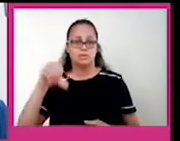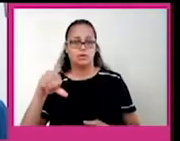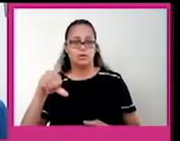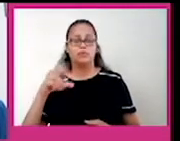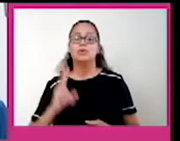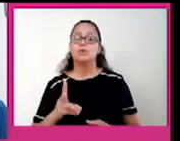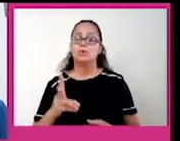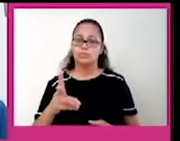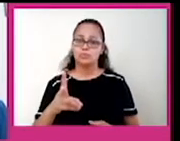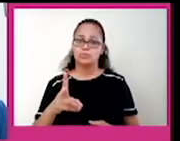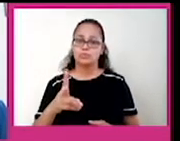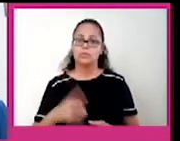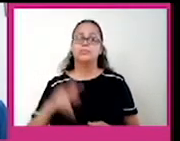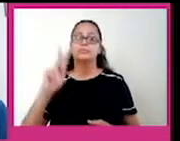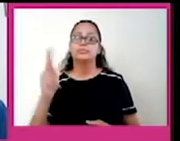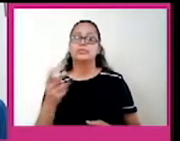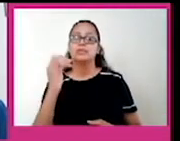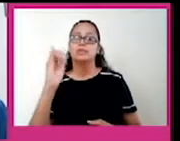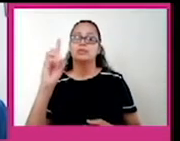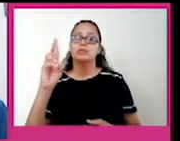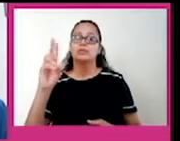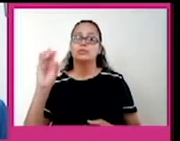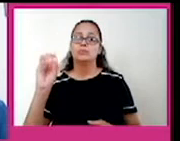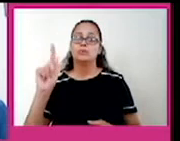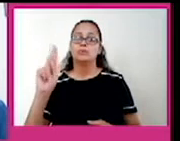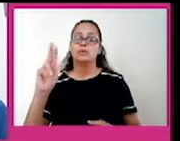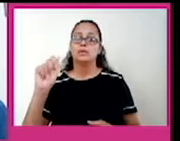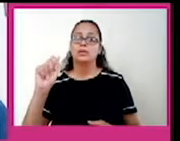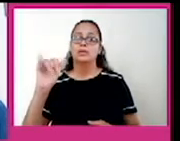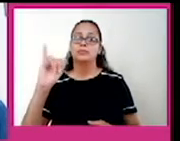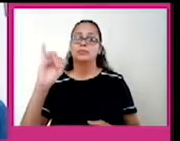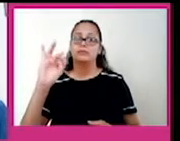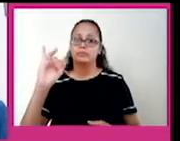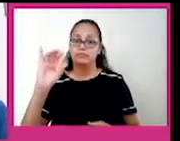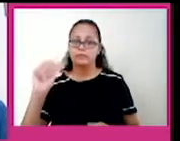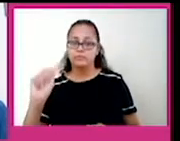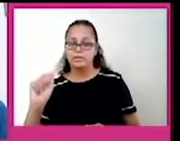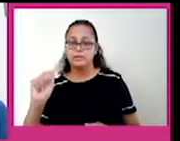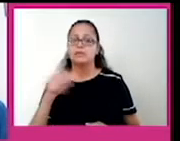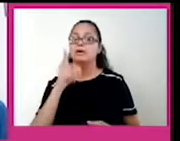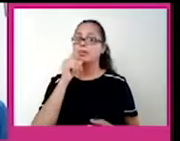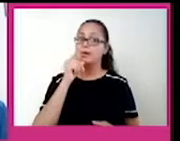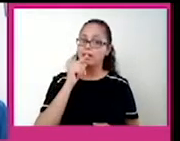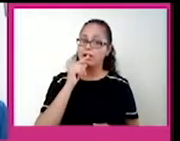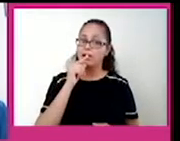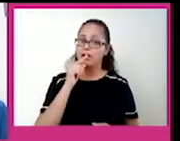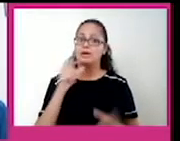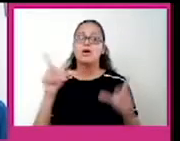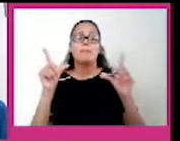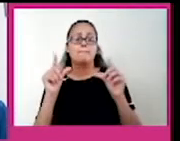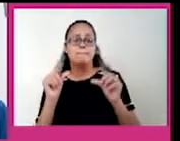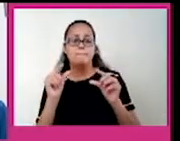Continuando, vamos falar da hidrografia do México agora. É um país com poucos rios, há uma predominância de climas áridos e semiáridos, ou seja,